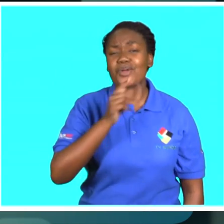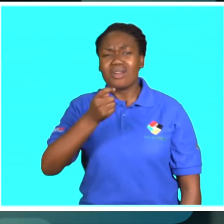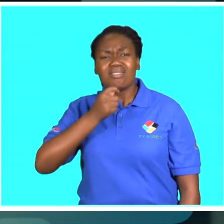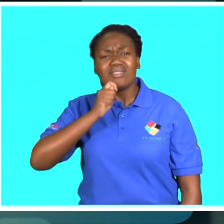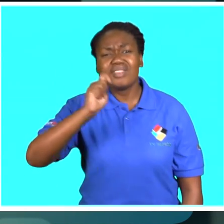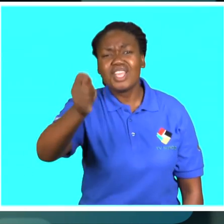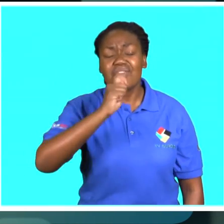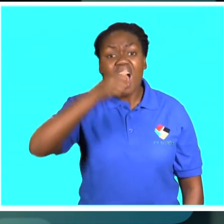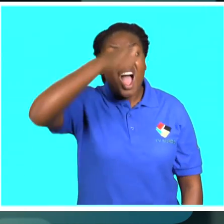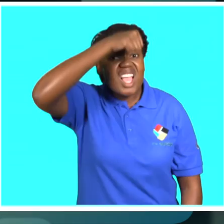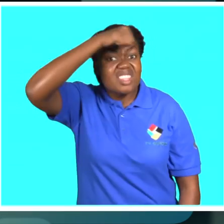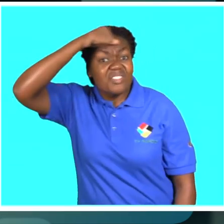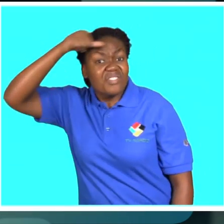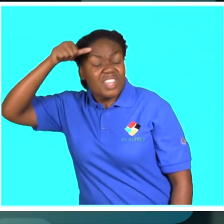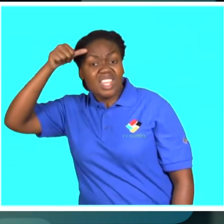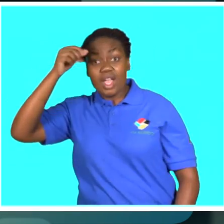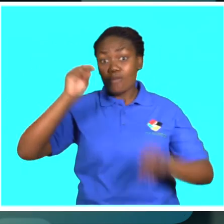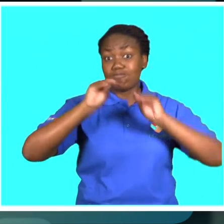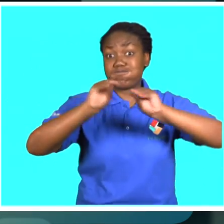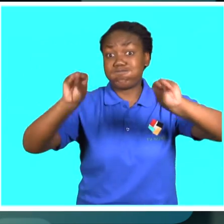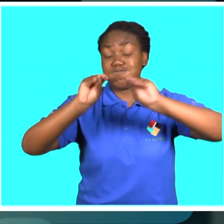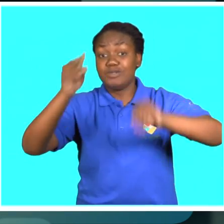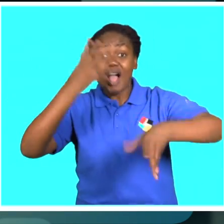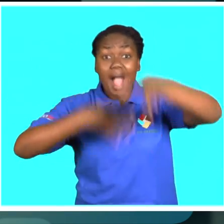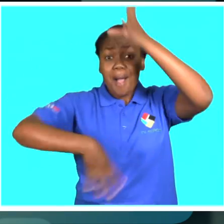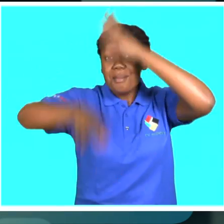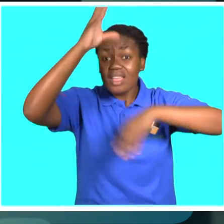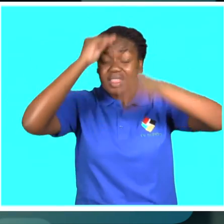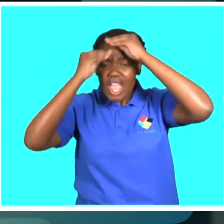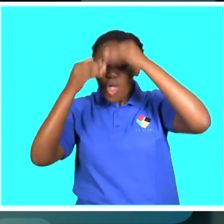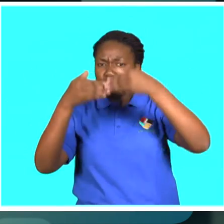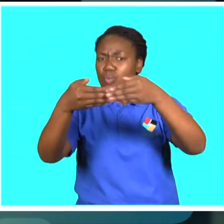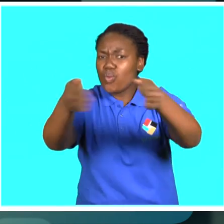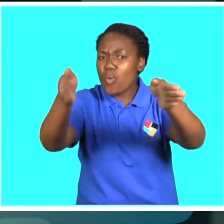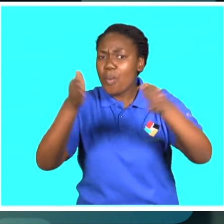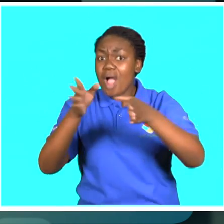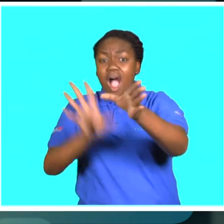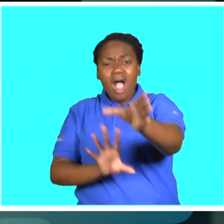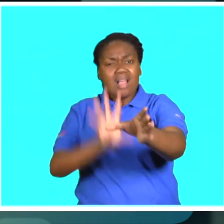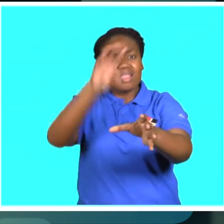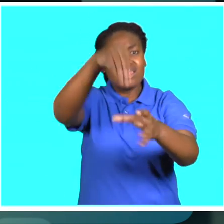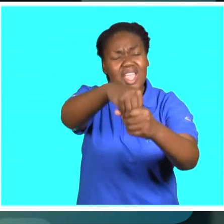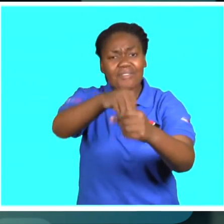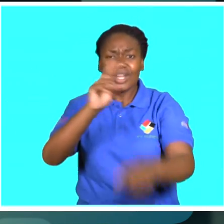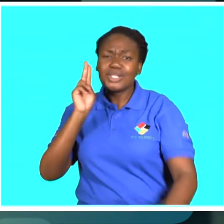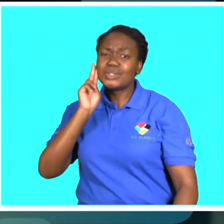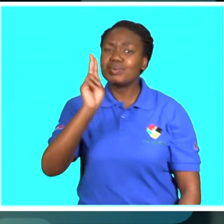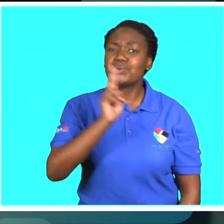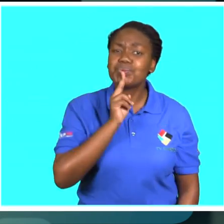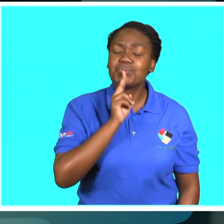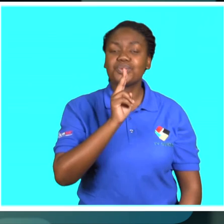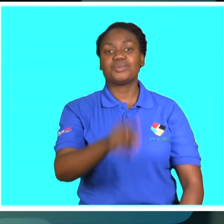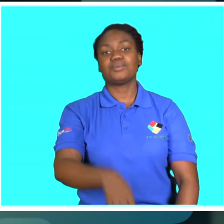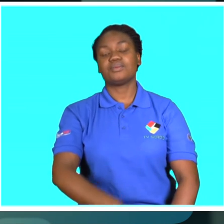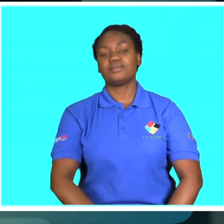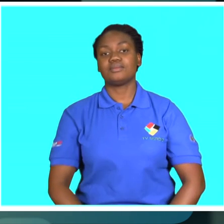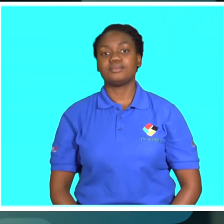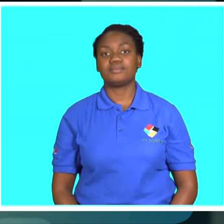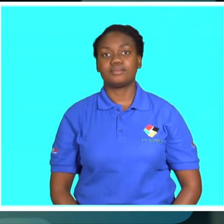reportou as dificuldades que as pessoas surdas têm no processo de ensino e aprendizagem em turmas